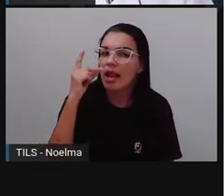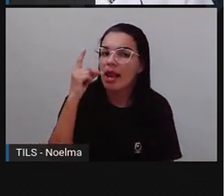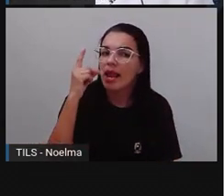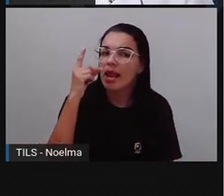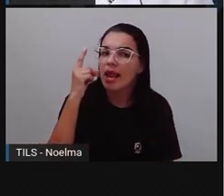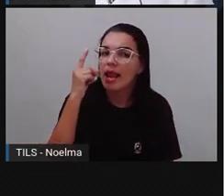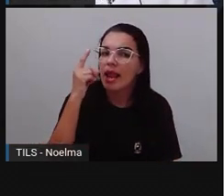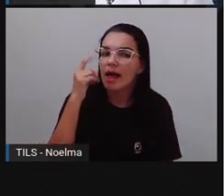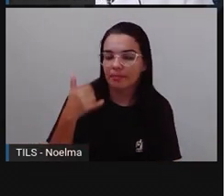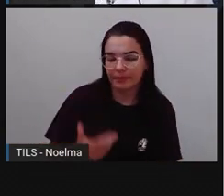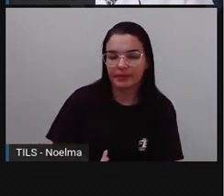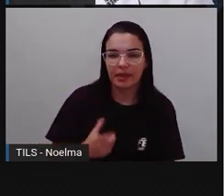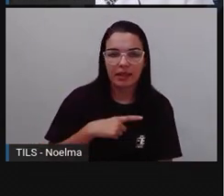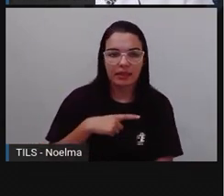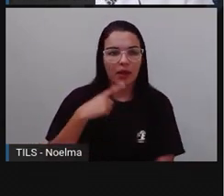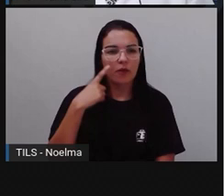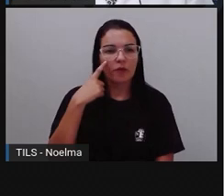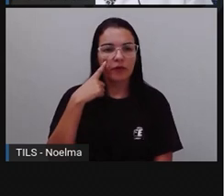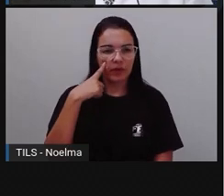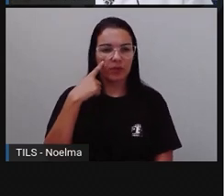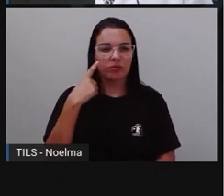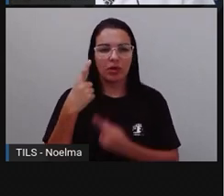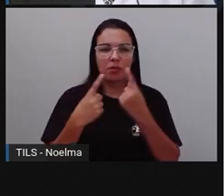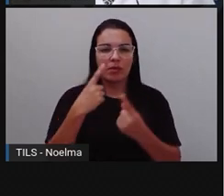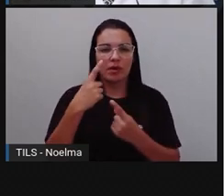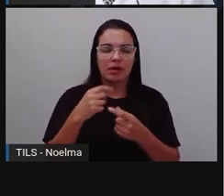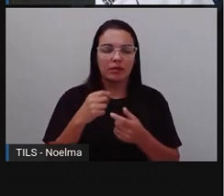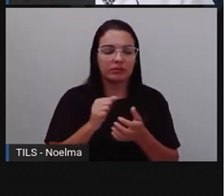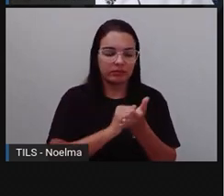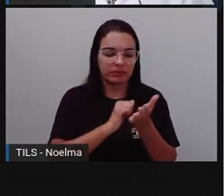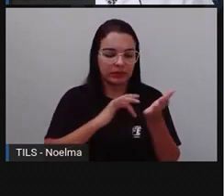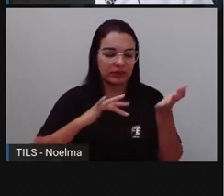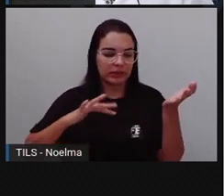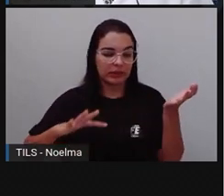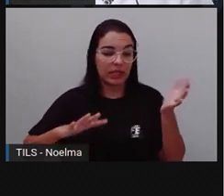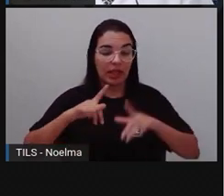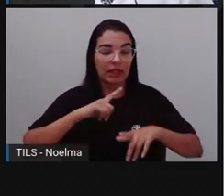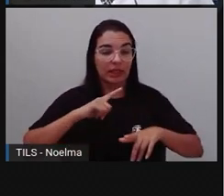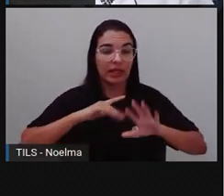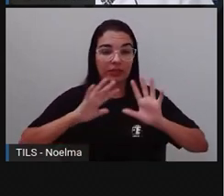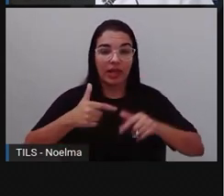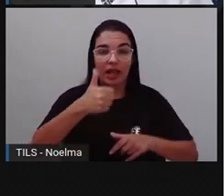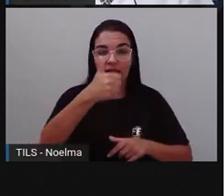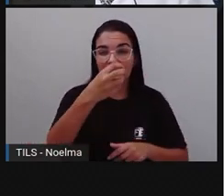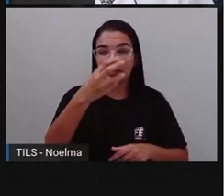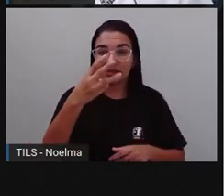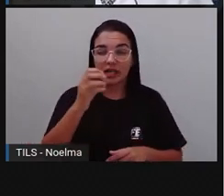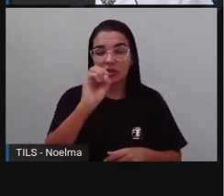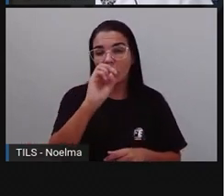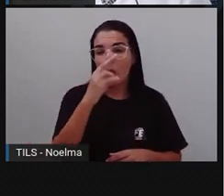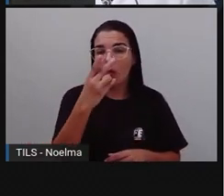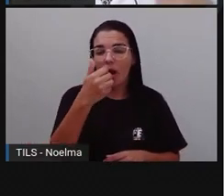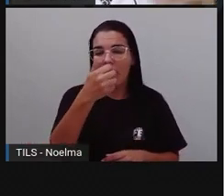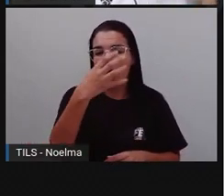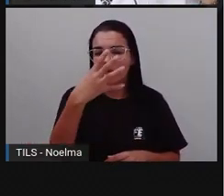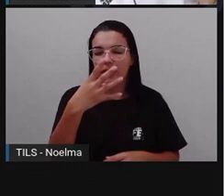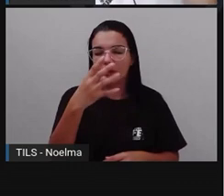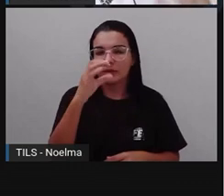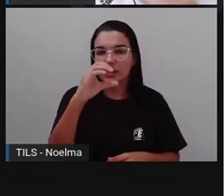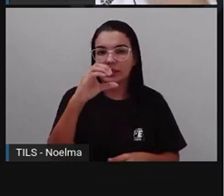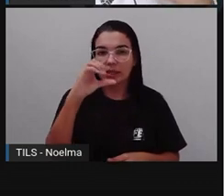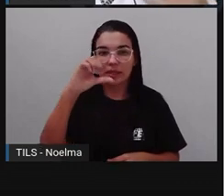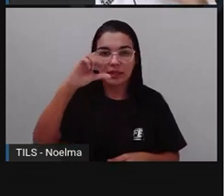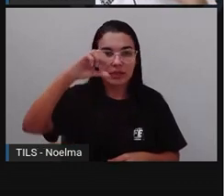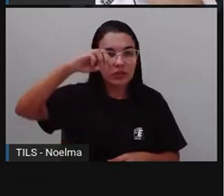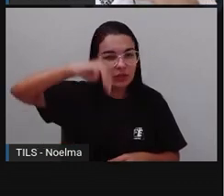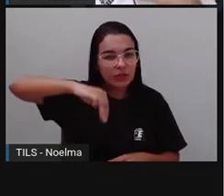já vimos em uma atividade, Né? Um lápis ali, Com a medida de 13, 14 centímetros, Não é verdade? Então, Ela é